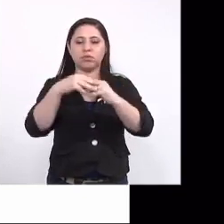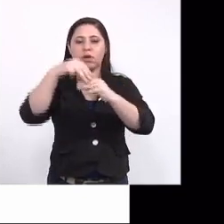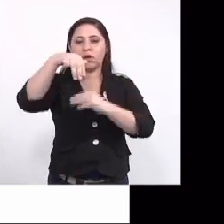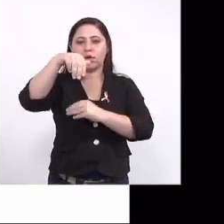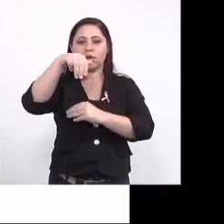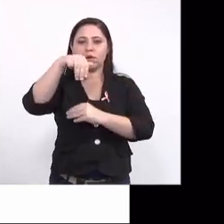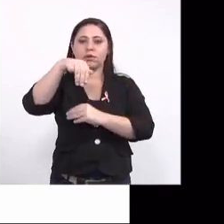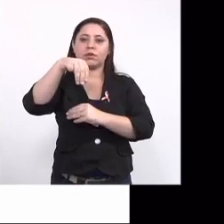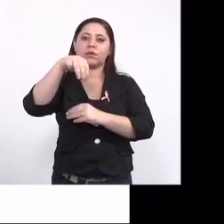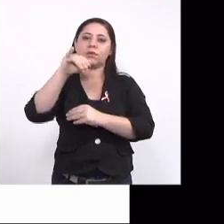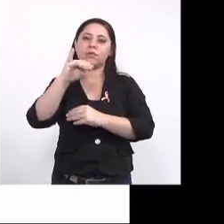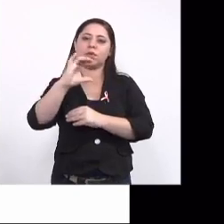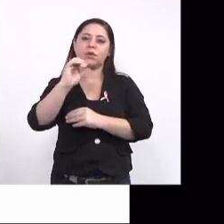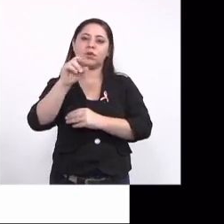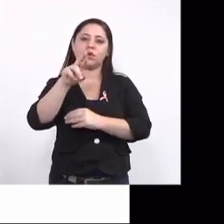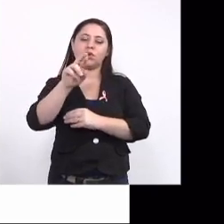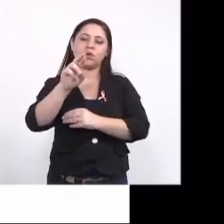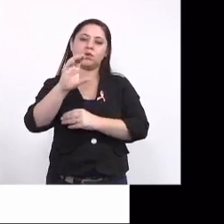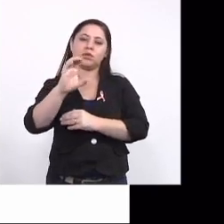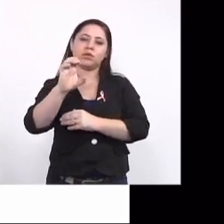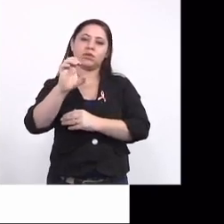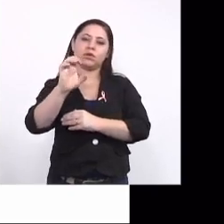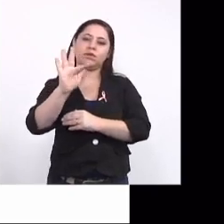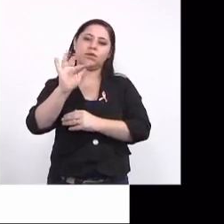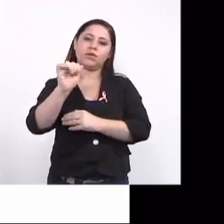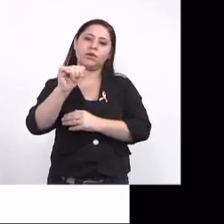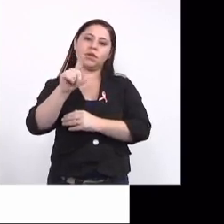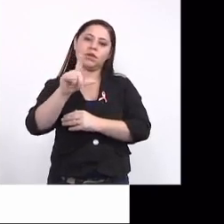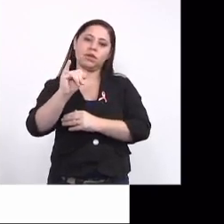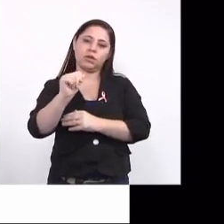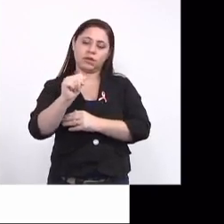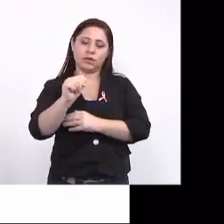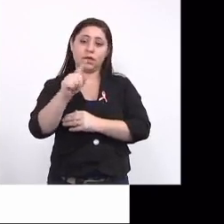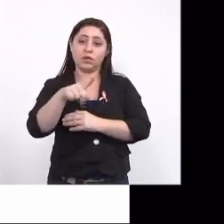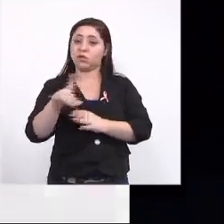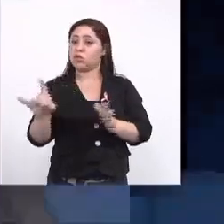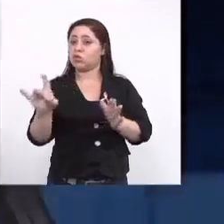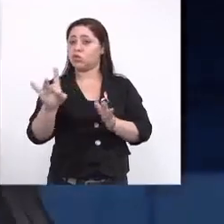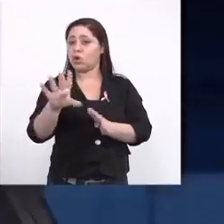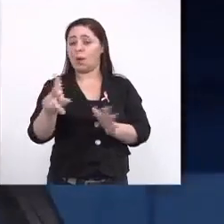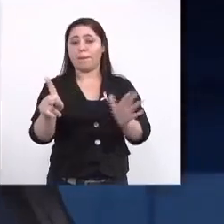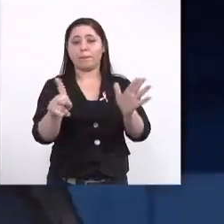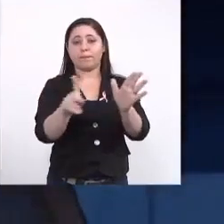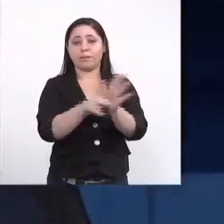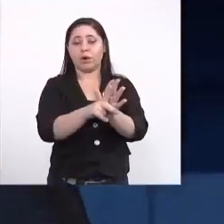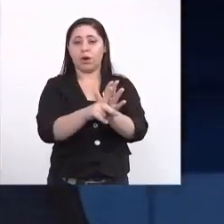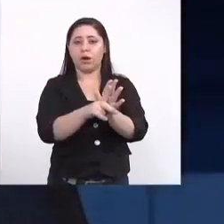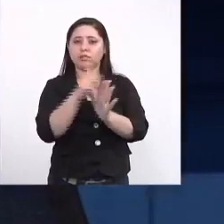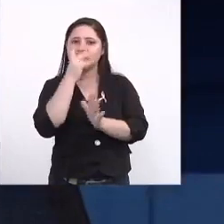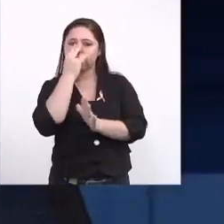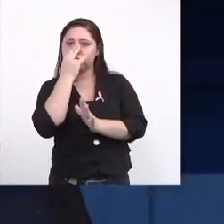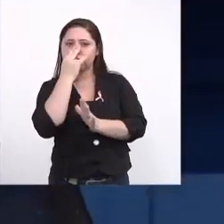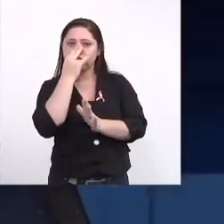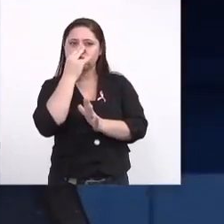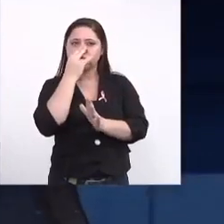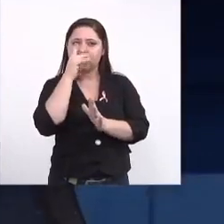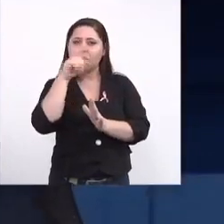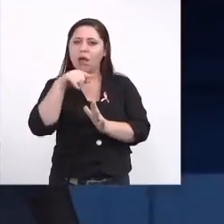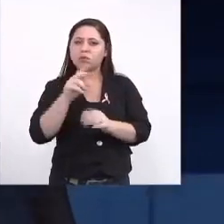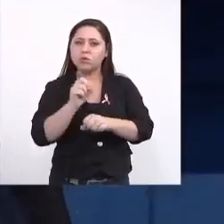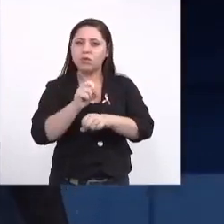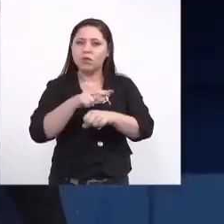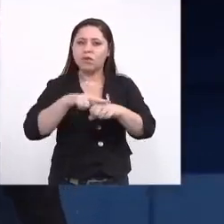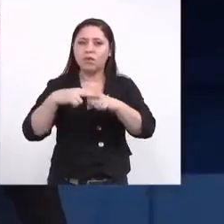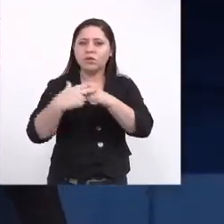2015, em novembro, foi criada essa base e até então só casos que eram suspeitos de serem causados pelo